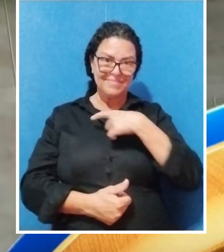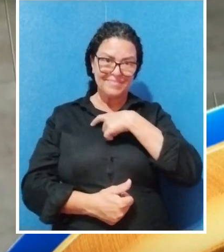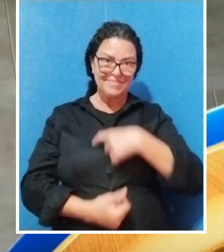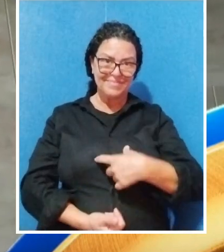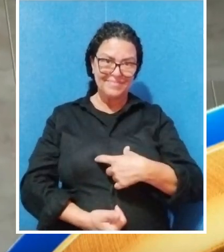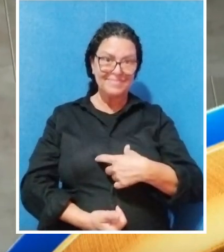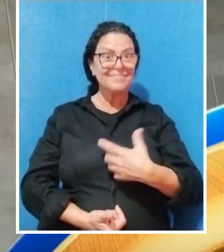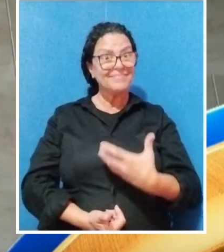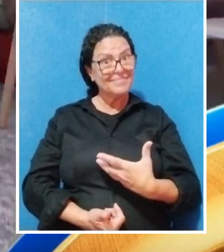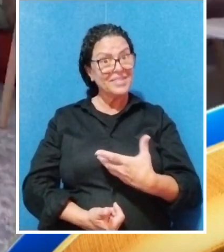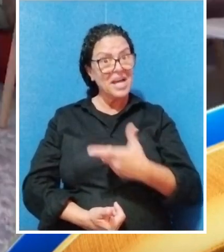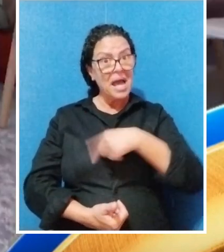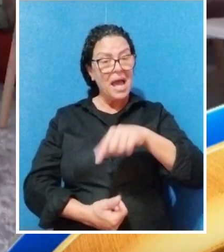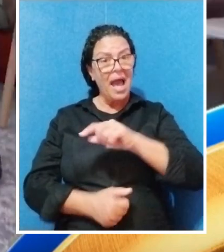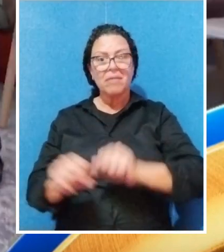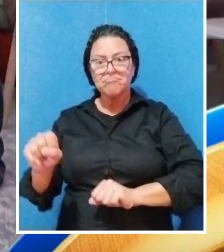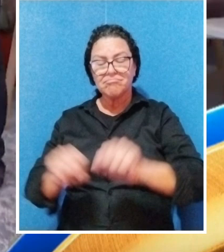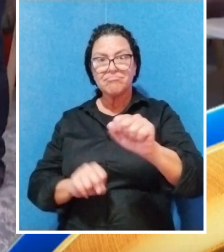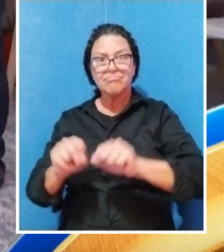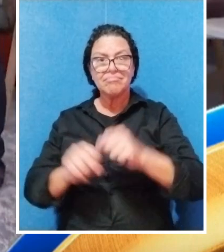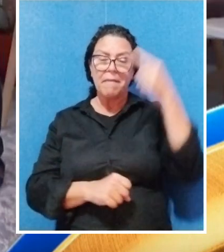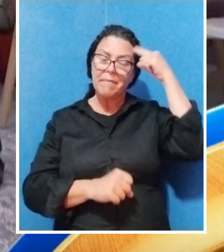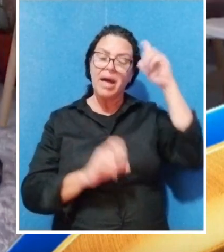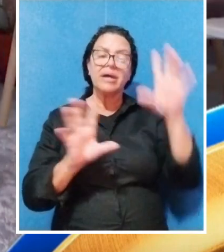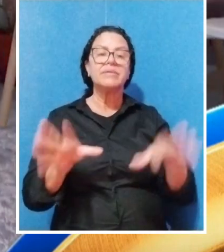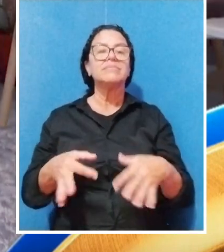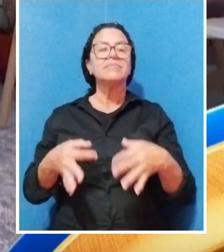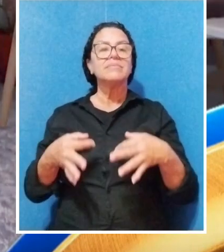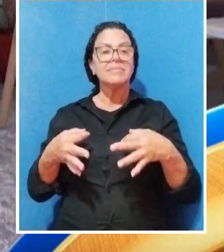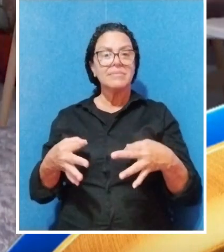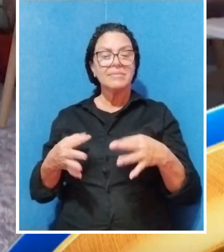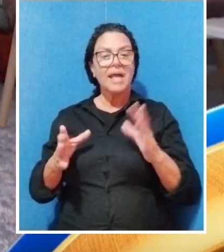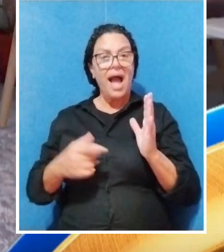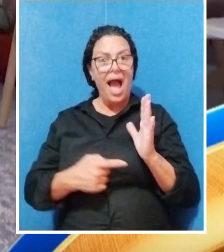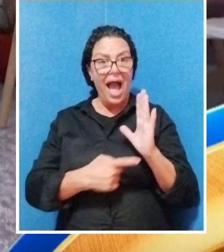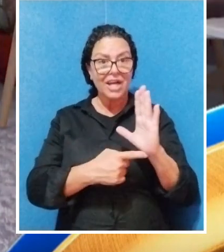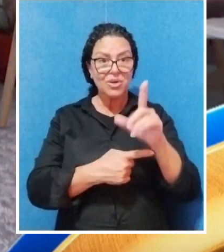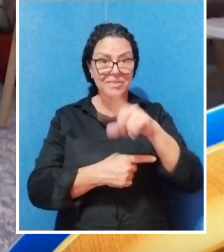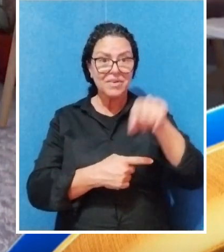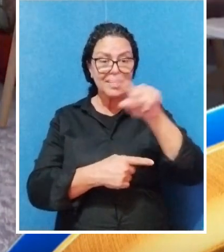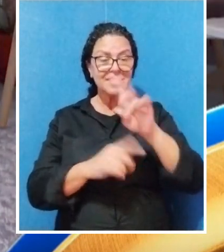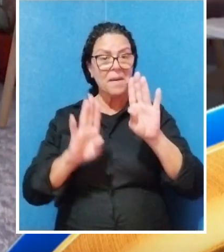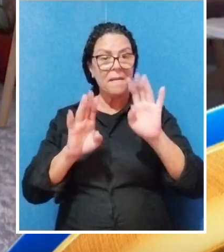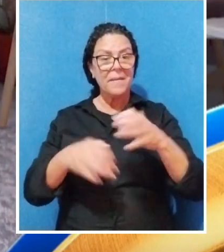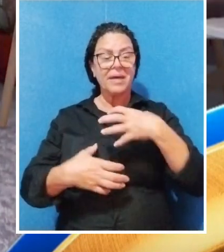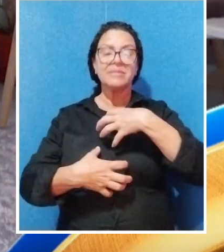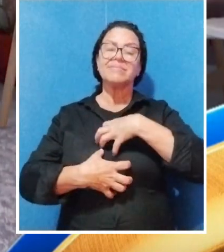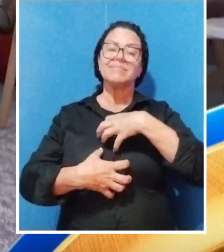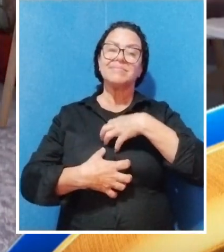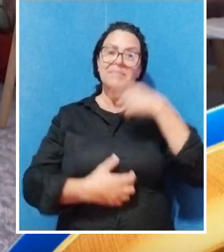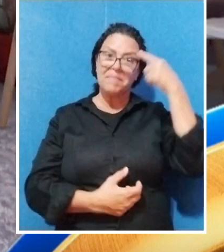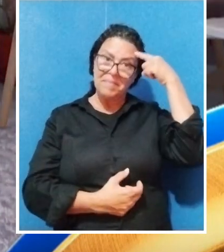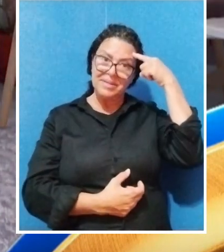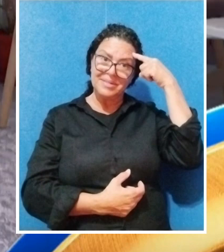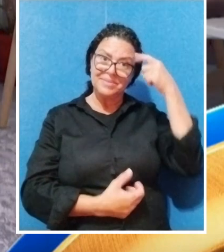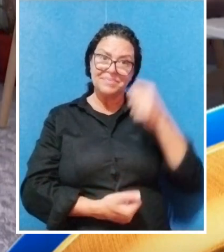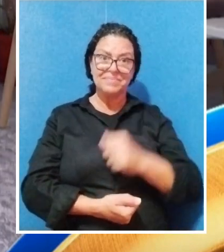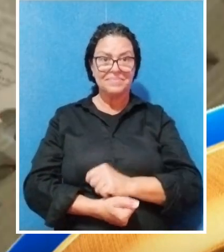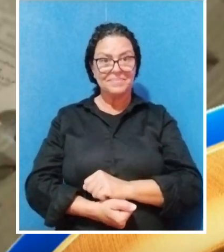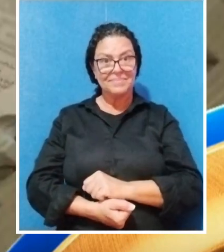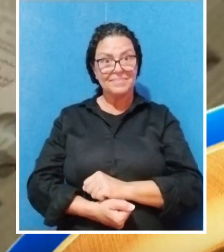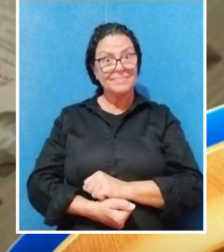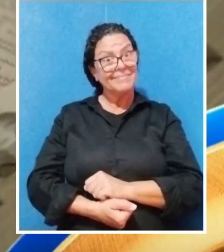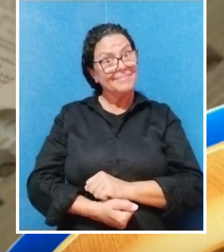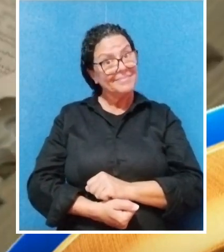saúde física, enquanto a limpeza meditativa pode beneficiar seu bem-estar mental.